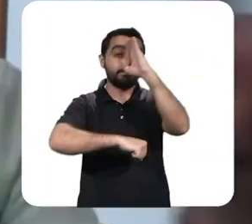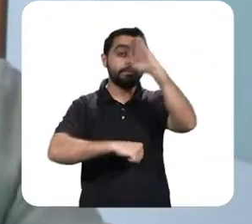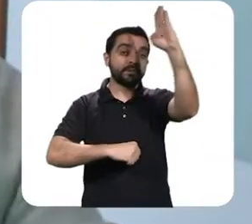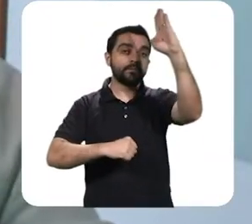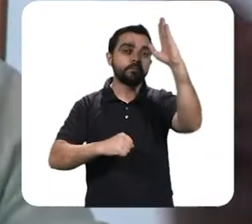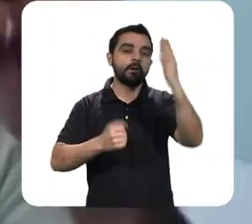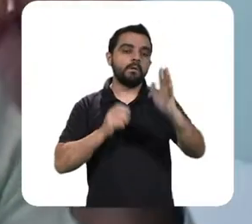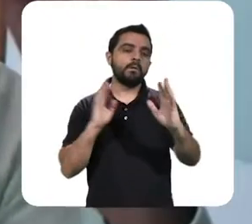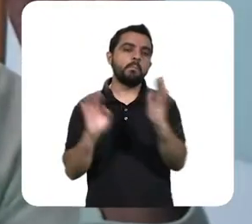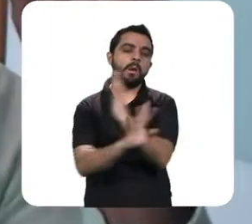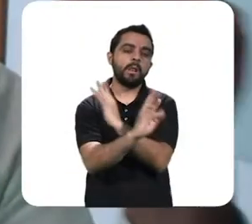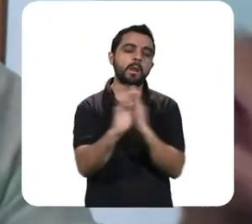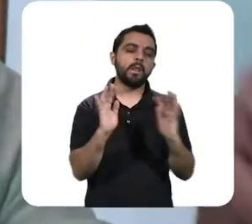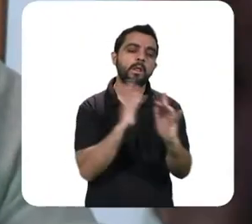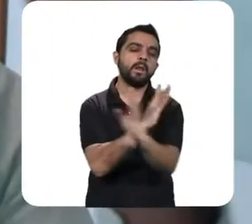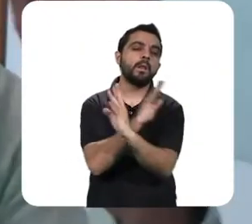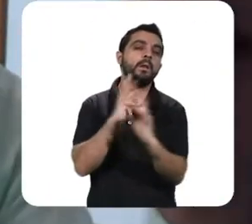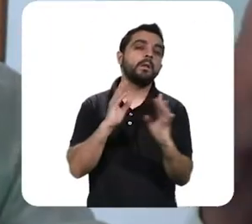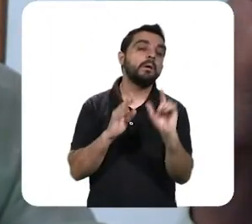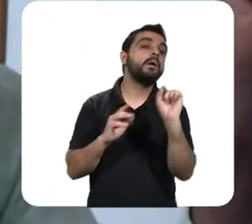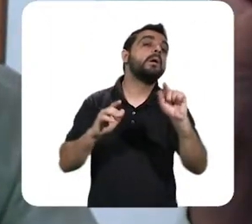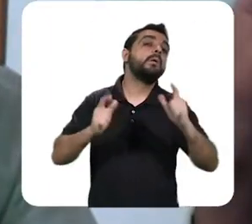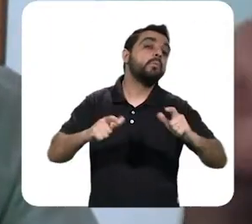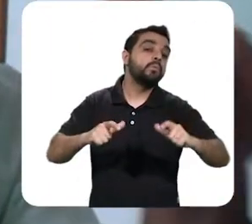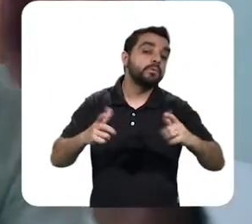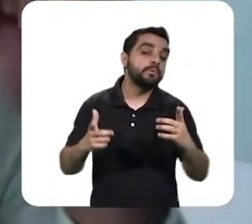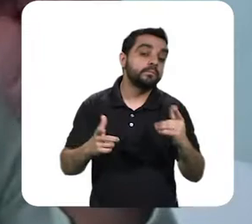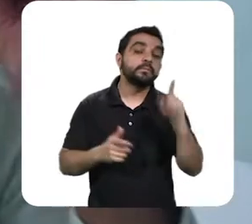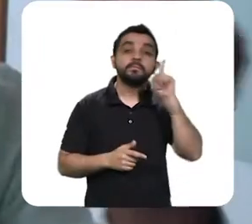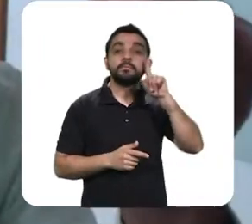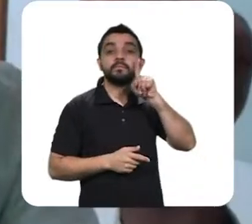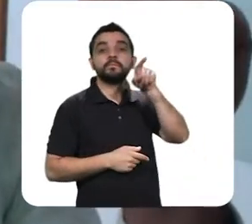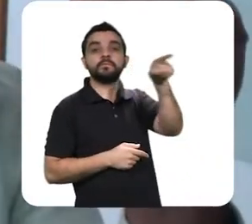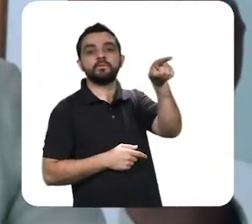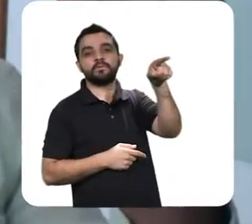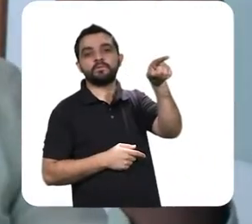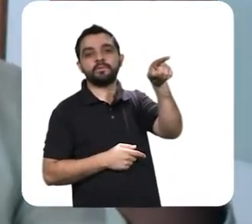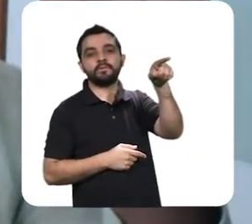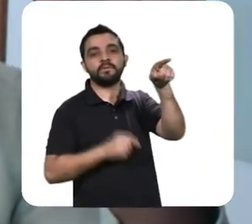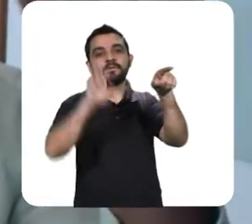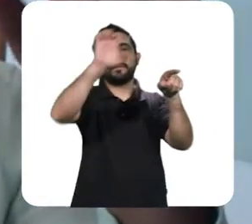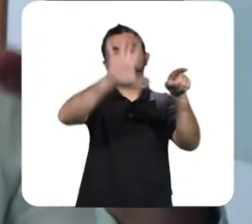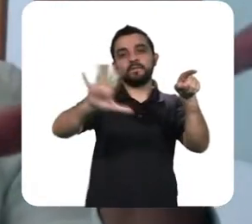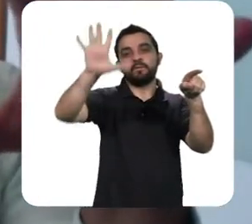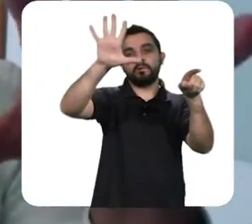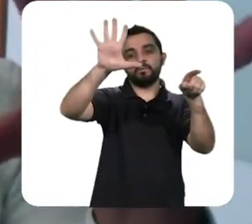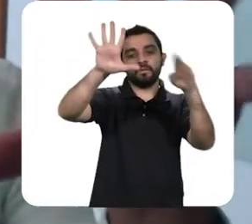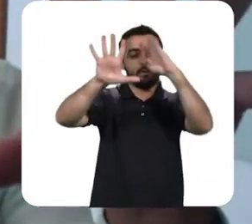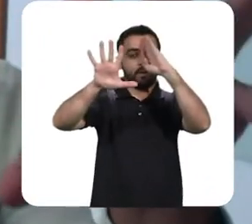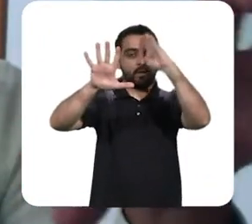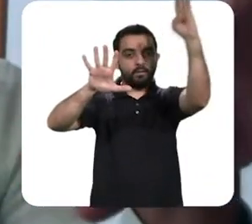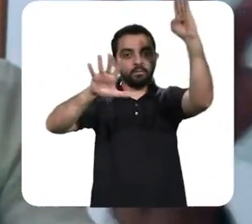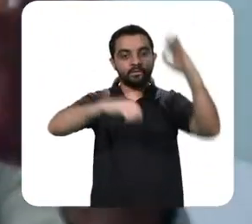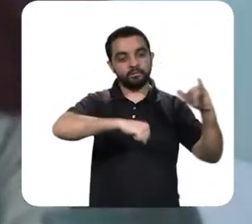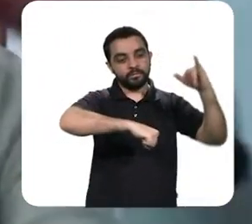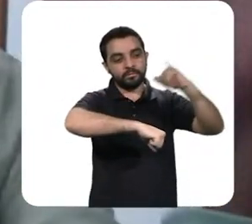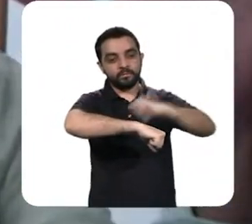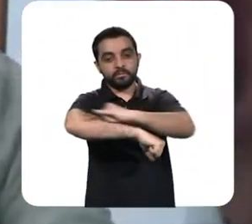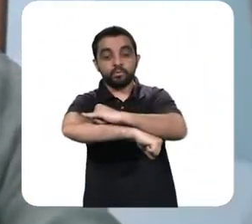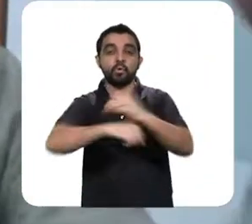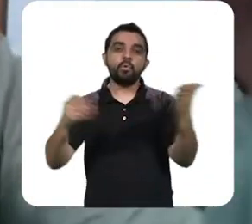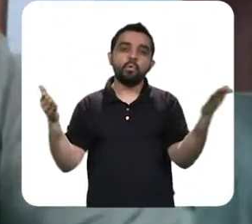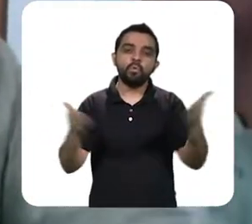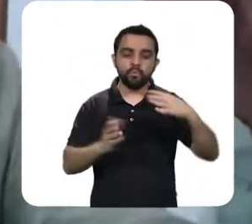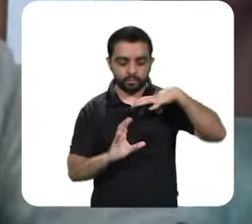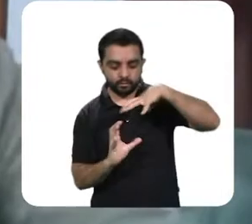estão se deslocando de um país para outro nos Estados Unidos e na Europa aqueles mapas que a gente vê hoje do planeta